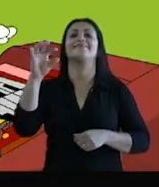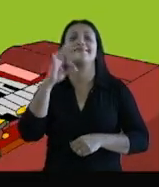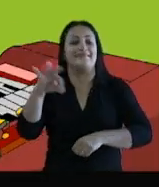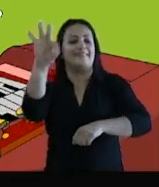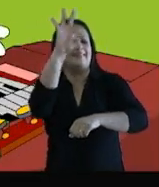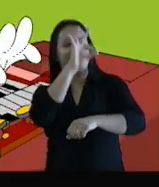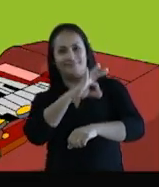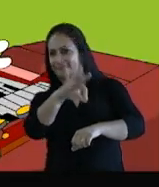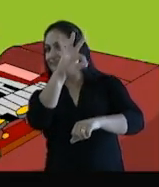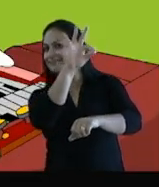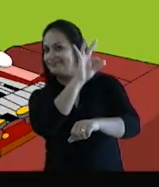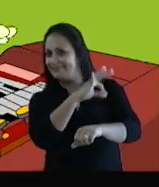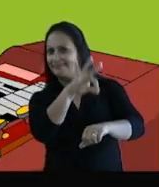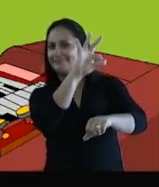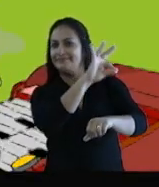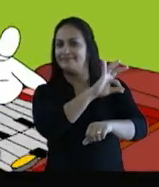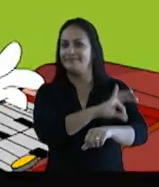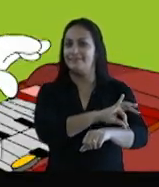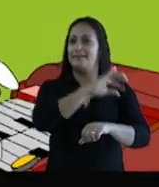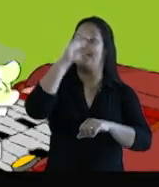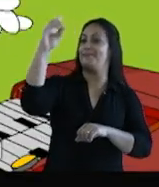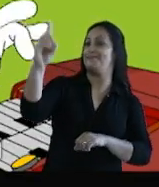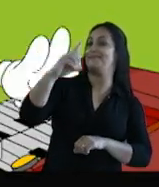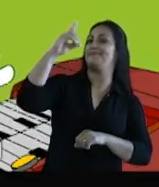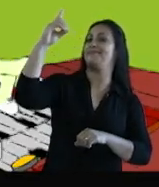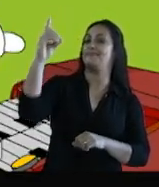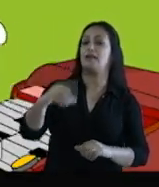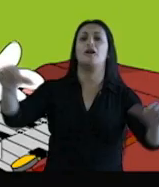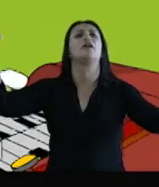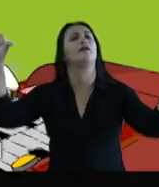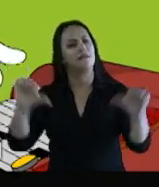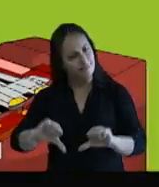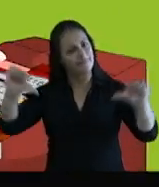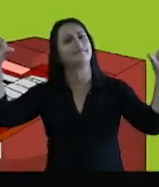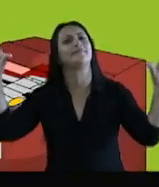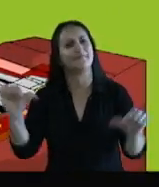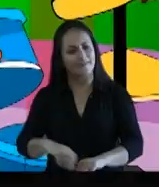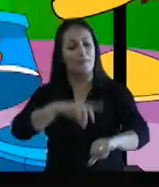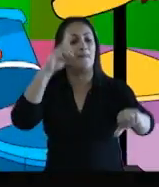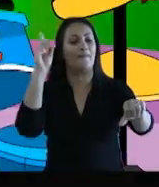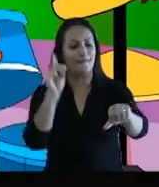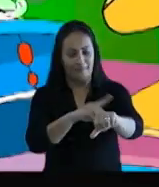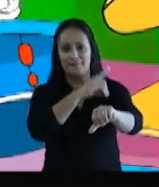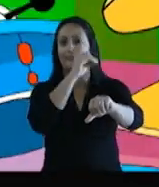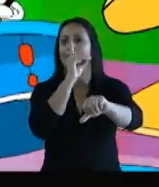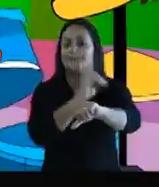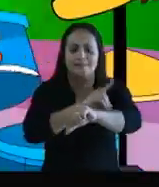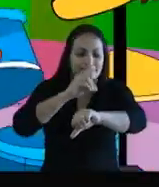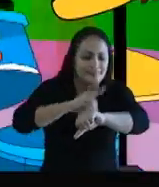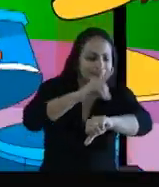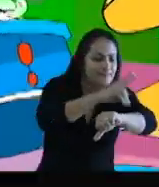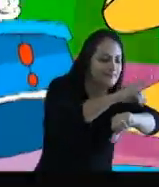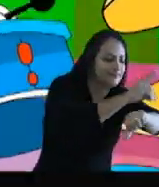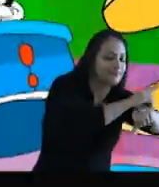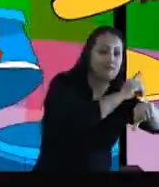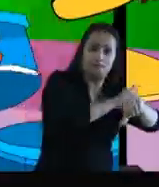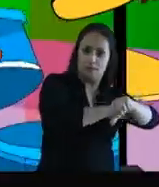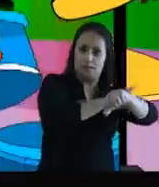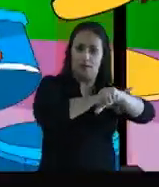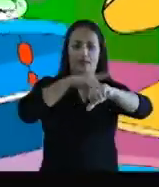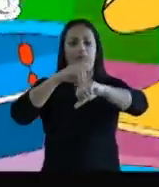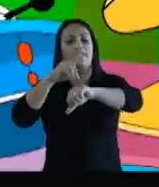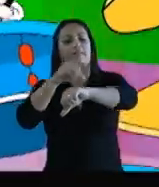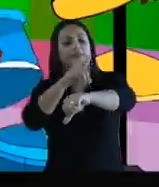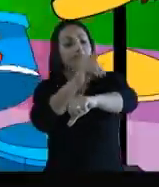Ferra, ferra, ferra, ferradou. A mosquita se ferrou. Ferra, ferra, ferra, ferra, ferra, ferradou.